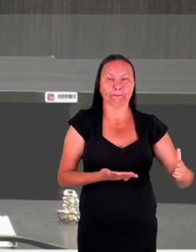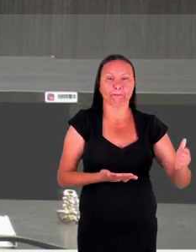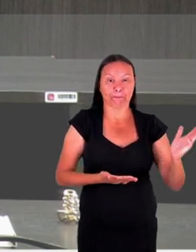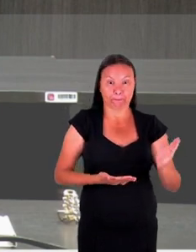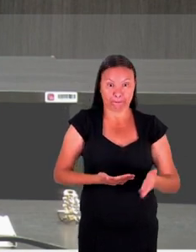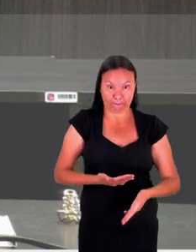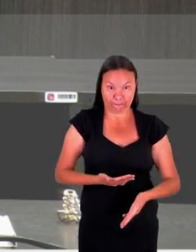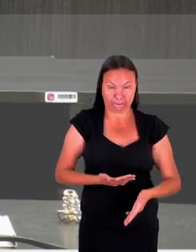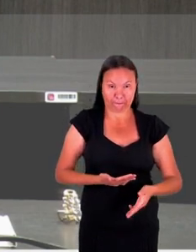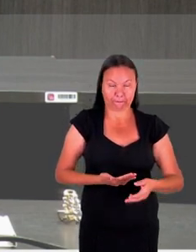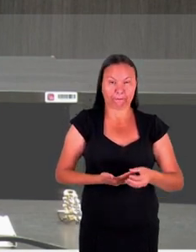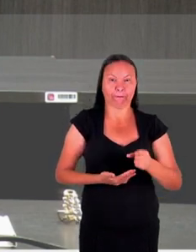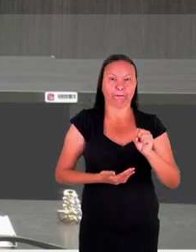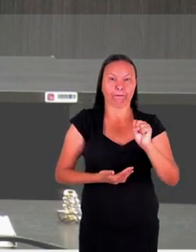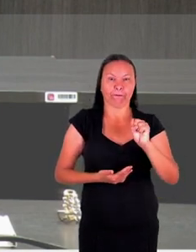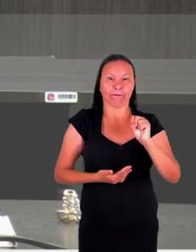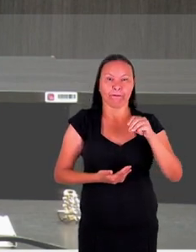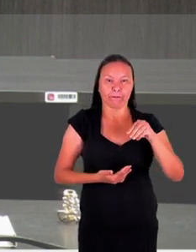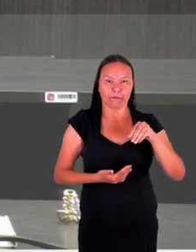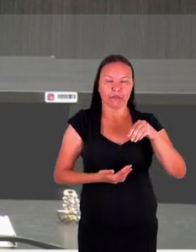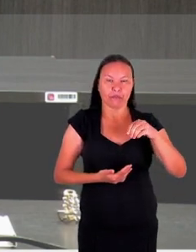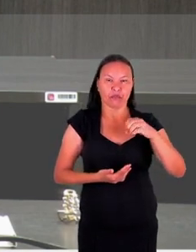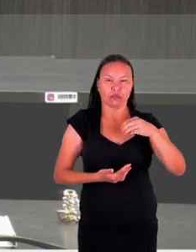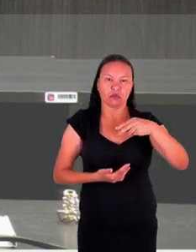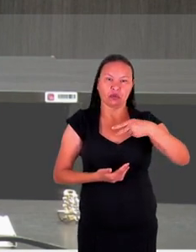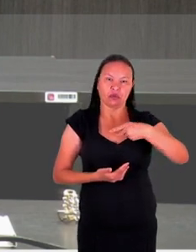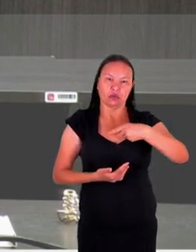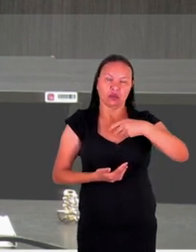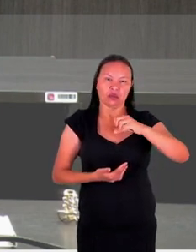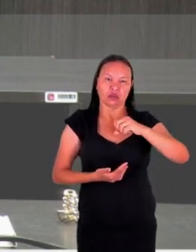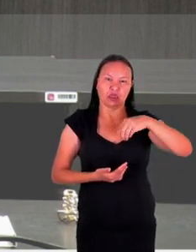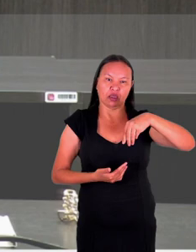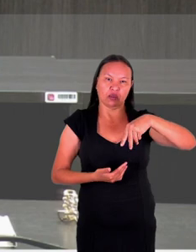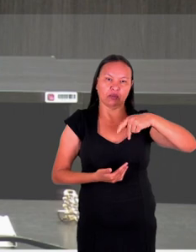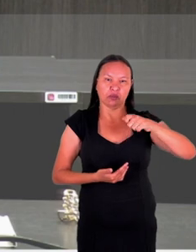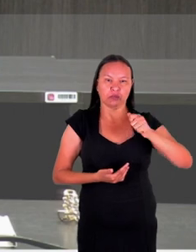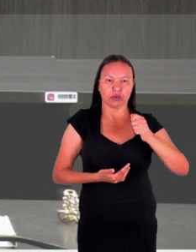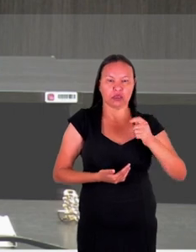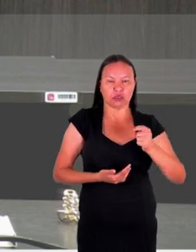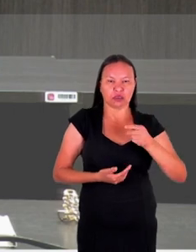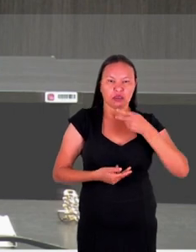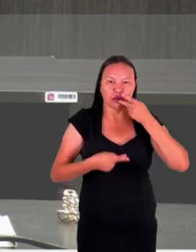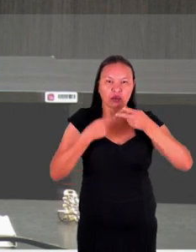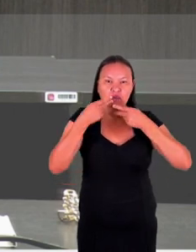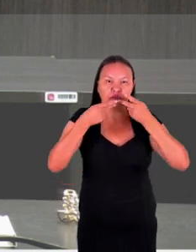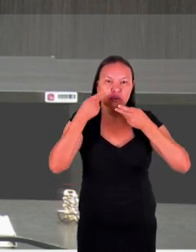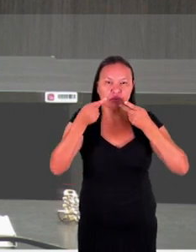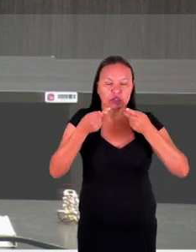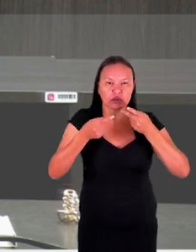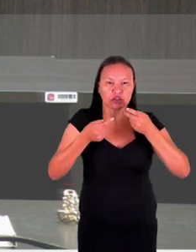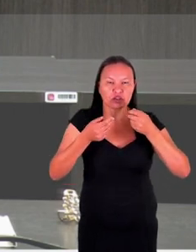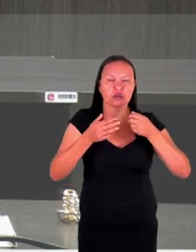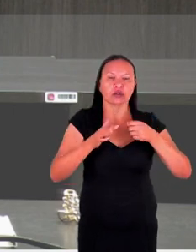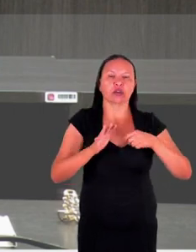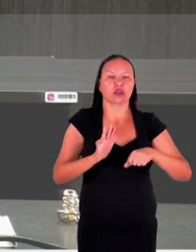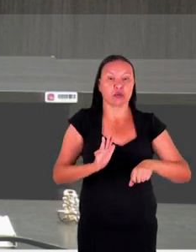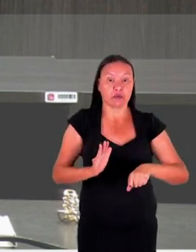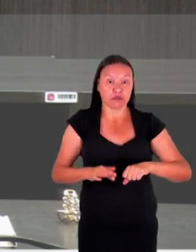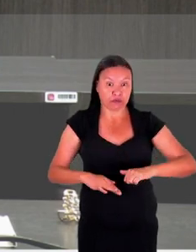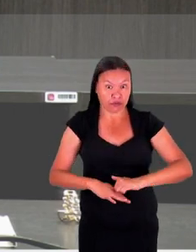oitava edição do CNMP Talks. Hoje nós vamos falar da situação fático-jurídica das vítimas